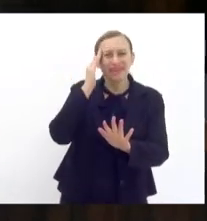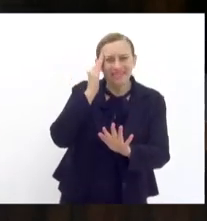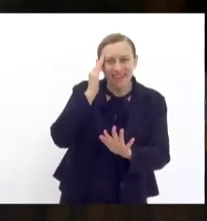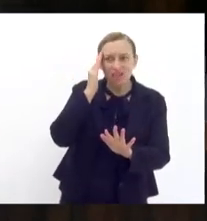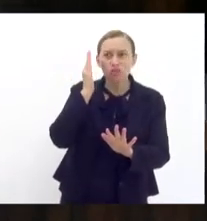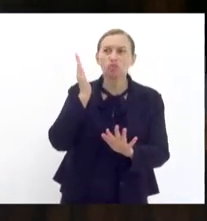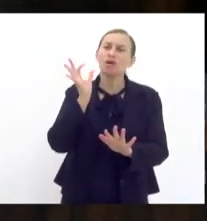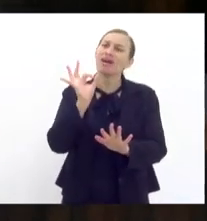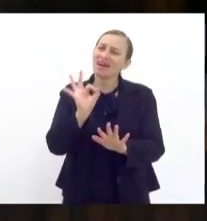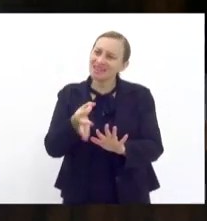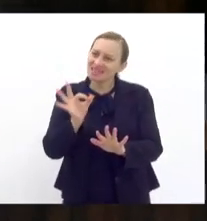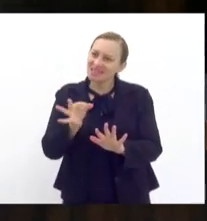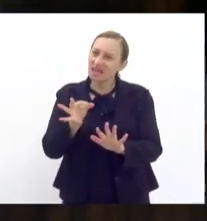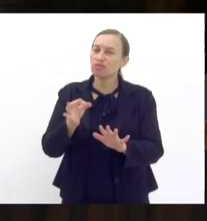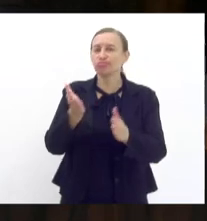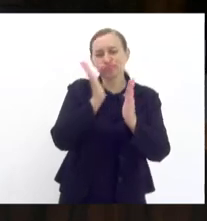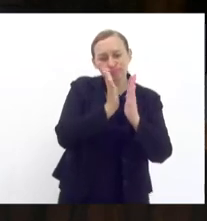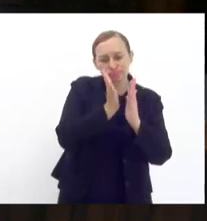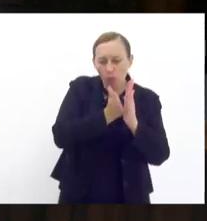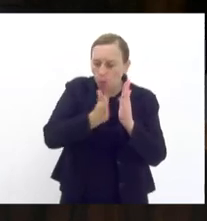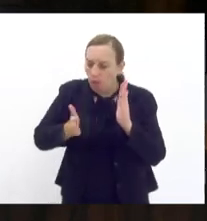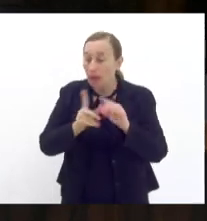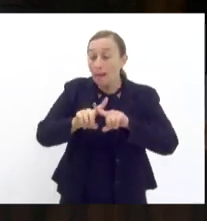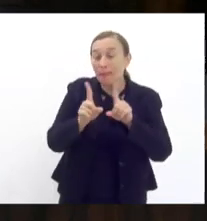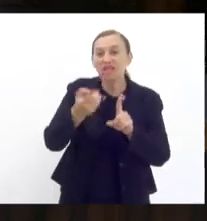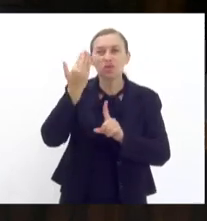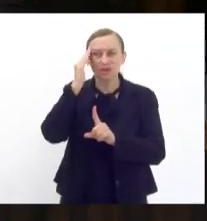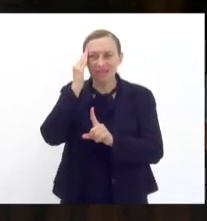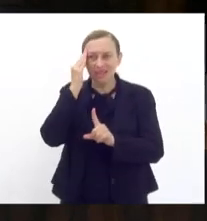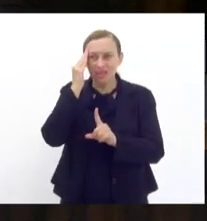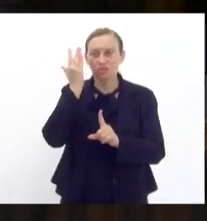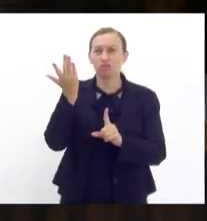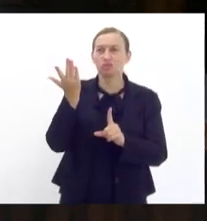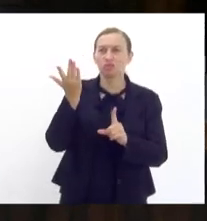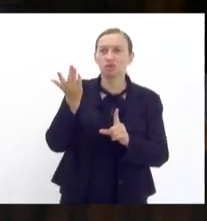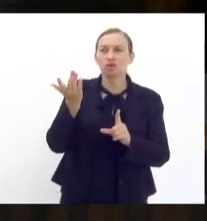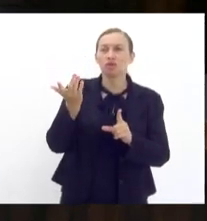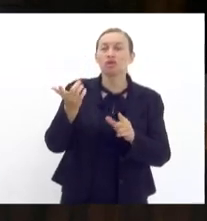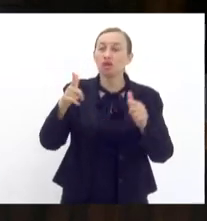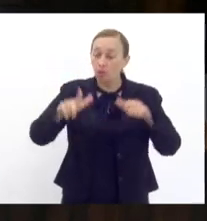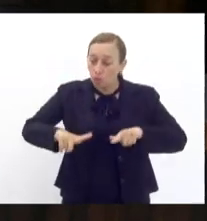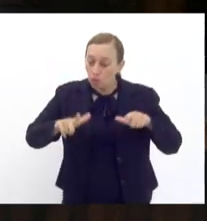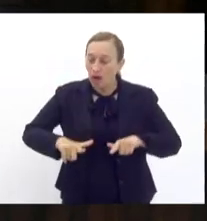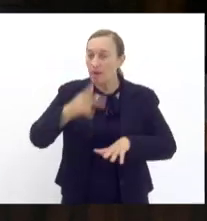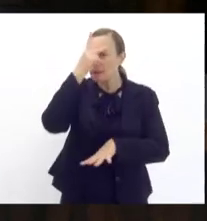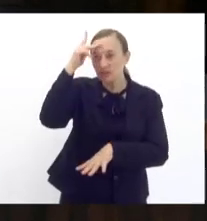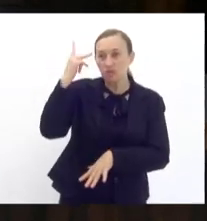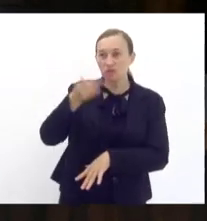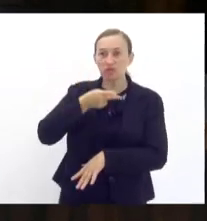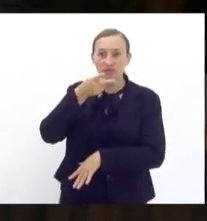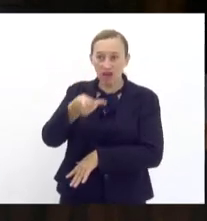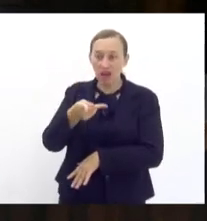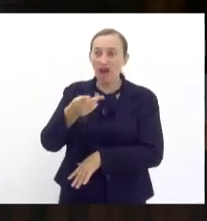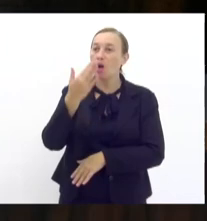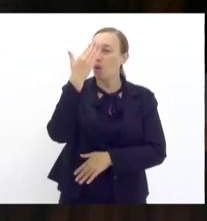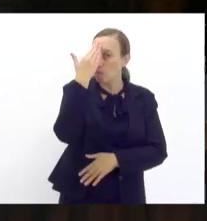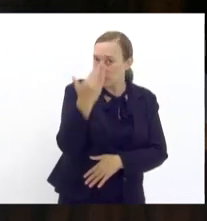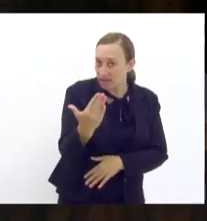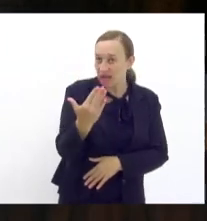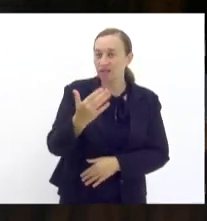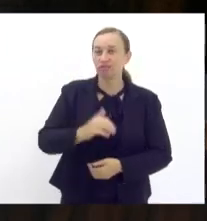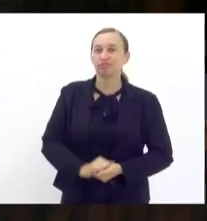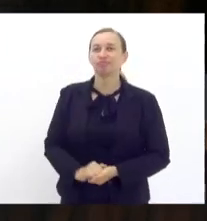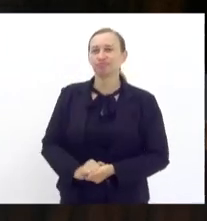é claro que temos que ter ordem mas eu entendo que é o ambiente para que as pessoas se manifestem então muito obrigado